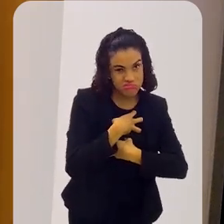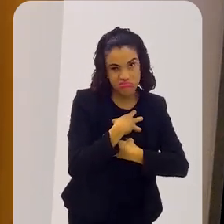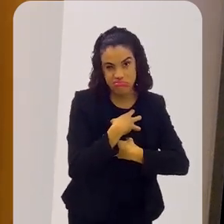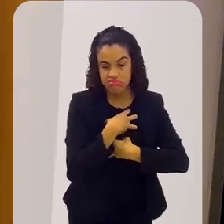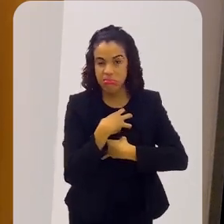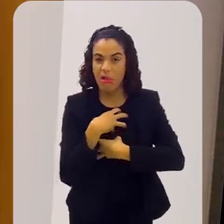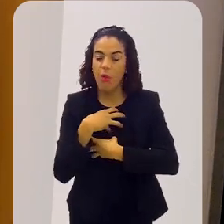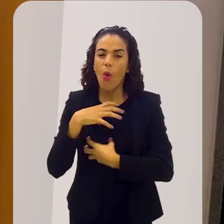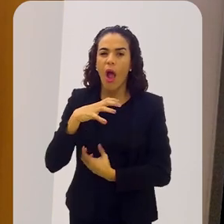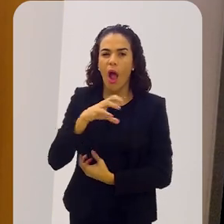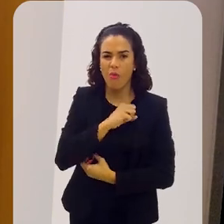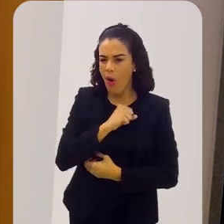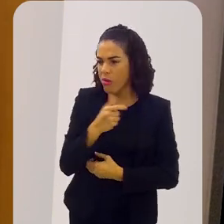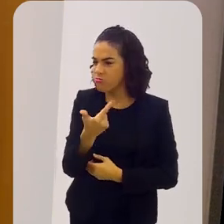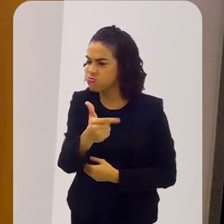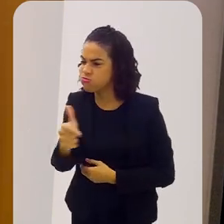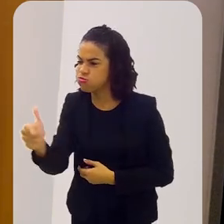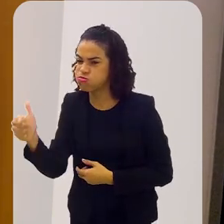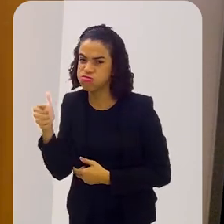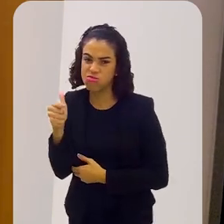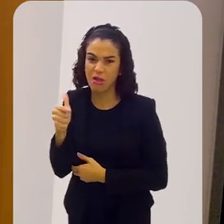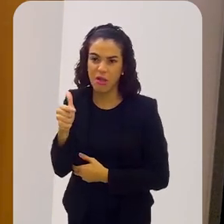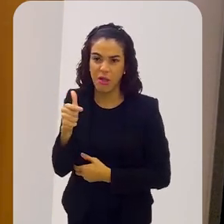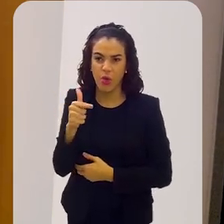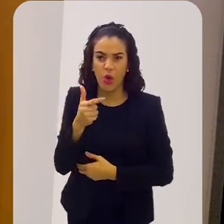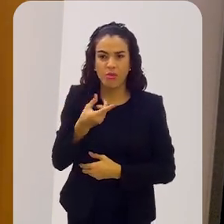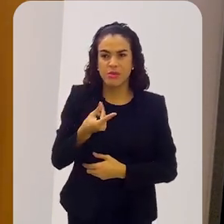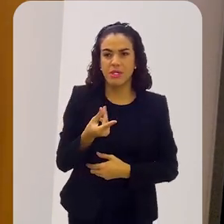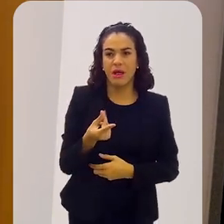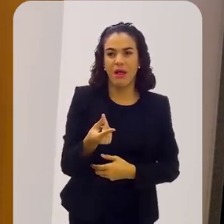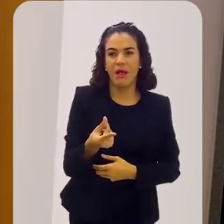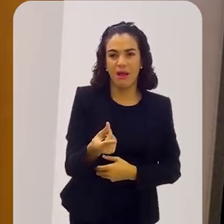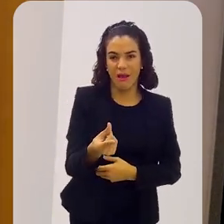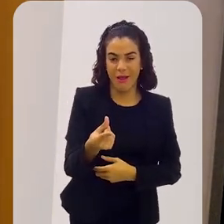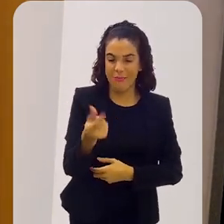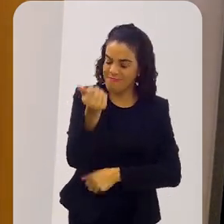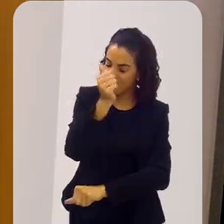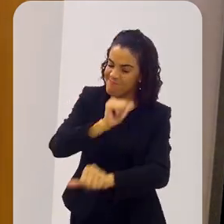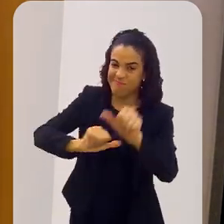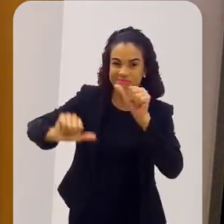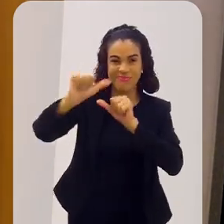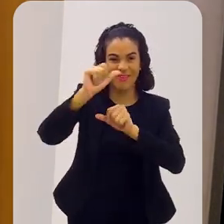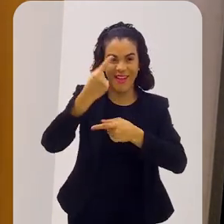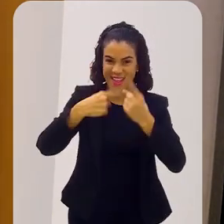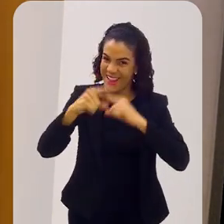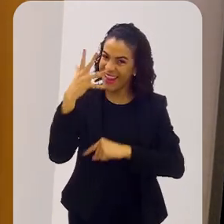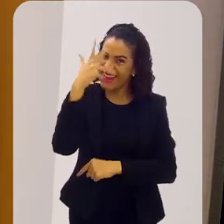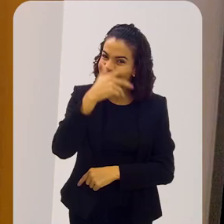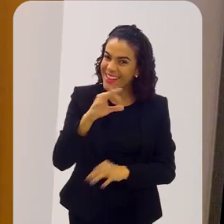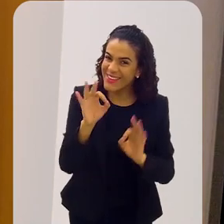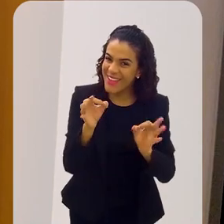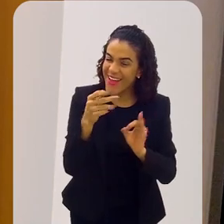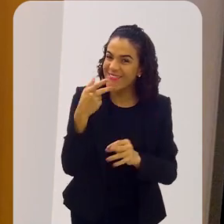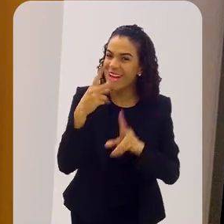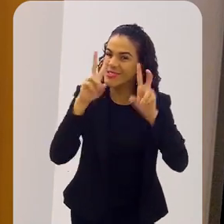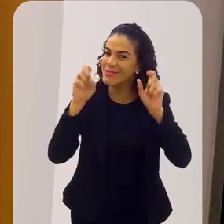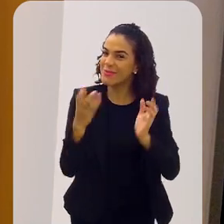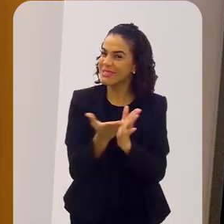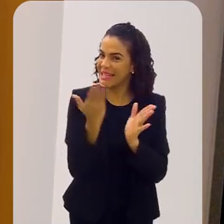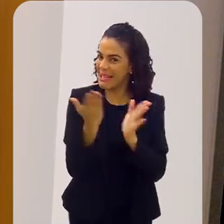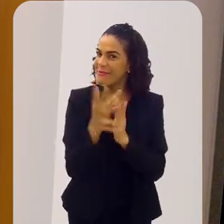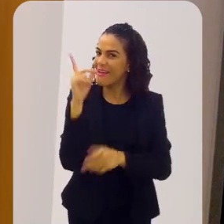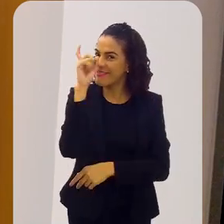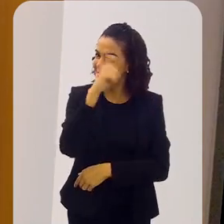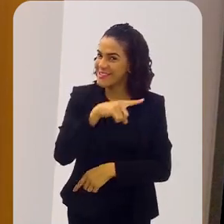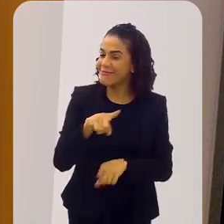como se não houvesse a morte, como se o amor pudesse fundi-la, como se a eternidade fosse a renovação. Lindo, né? Falar